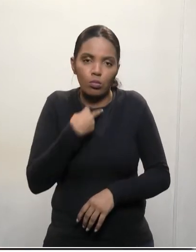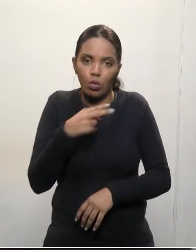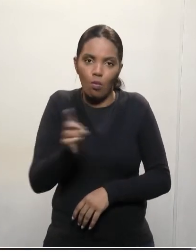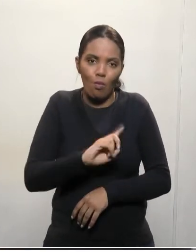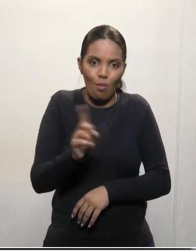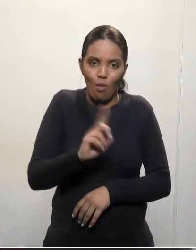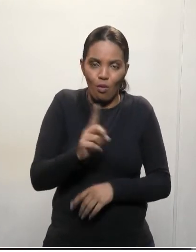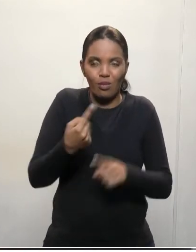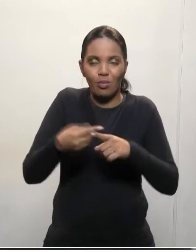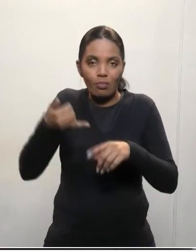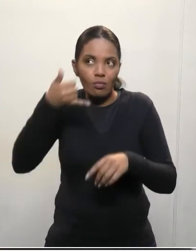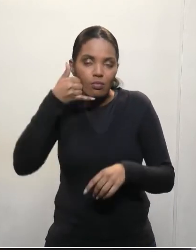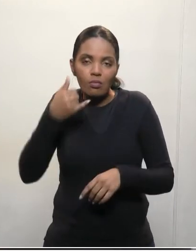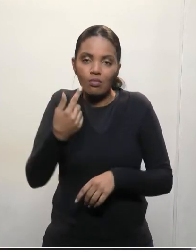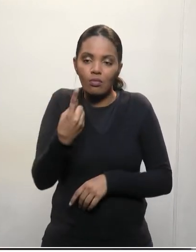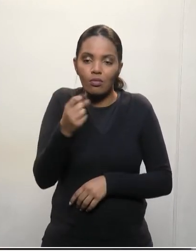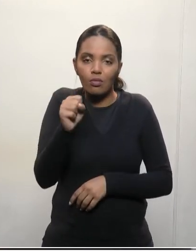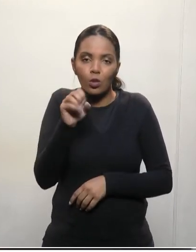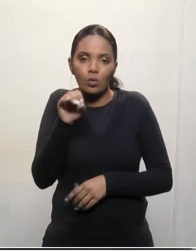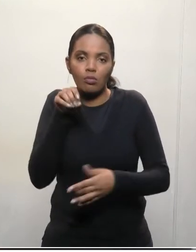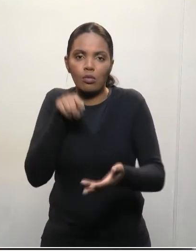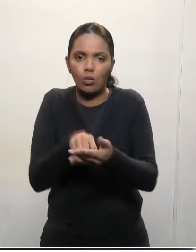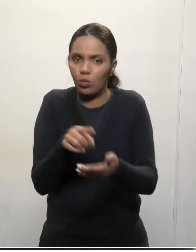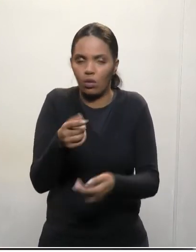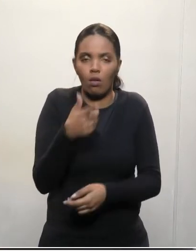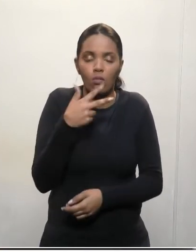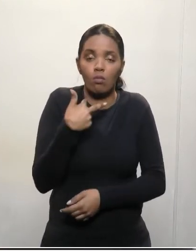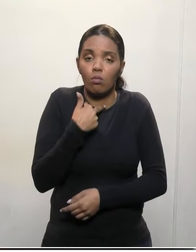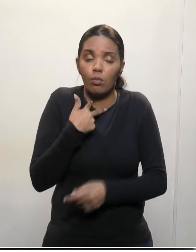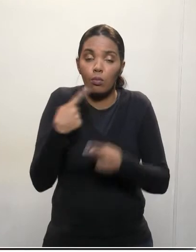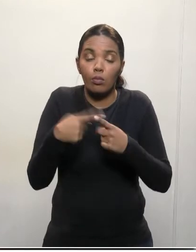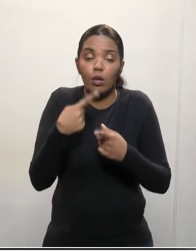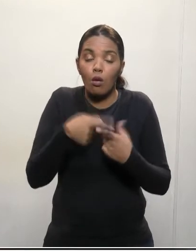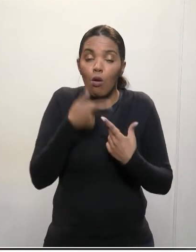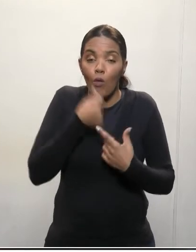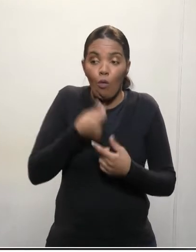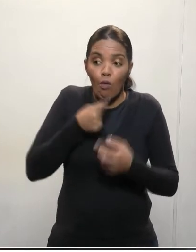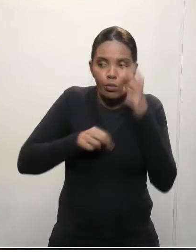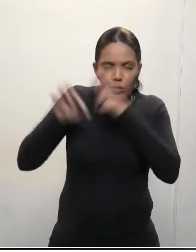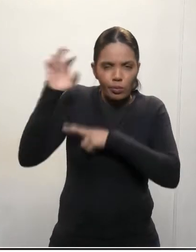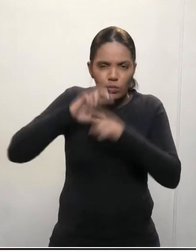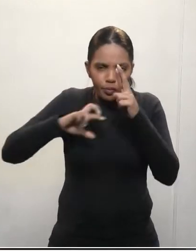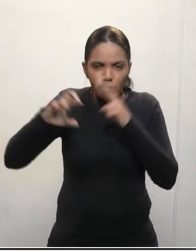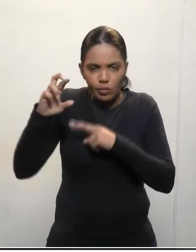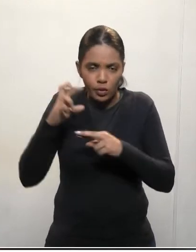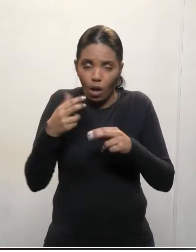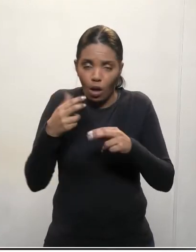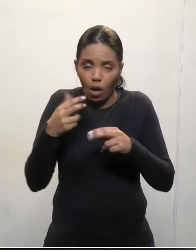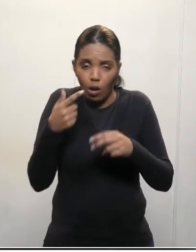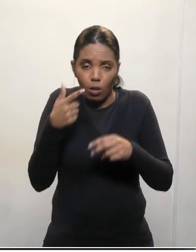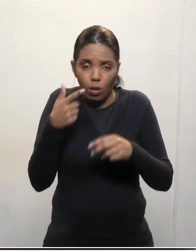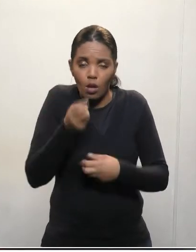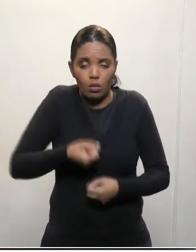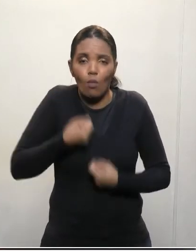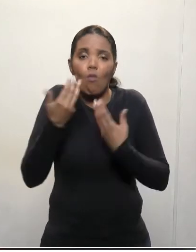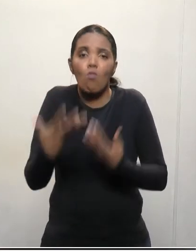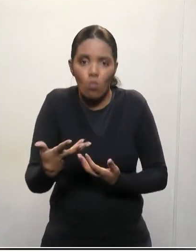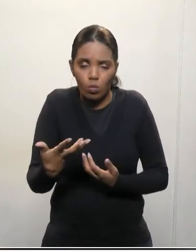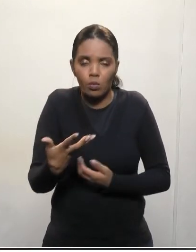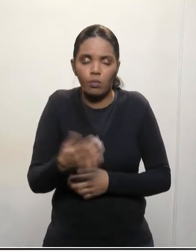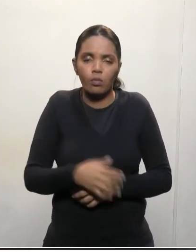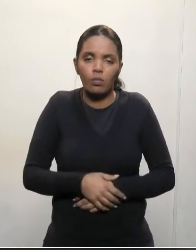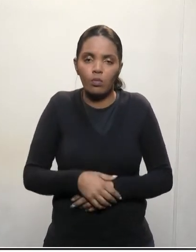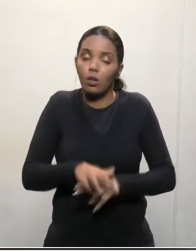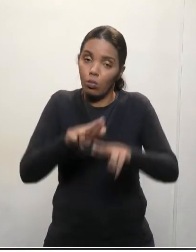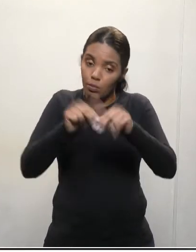discar o 180 para registrar a denúncia, para formular a denúncia da violência, da situação de violência contra a Bíblia.